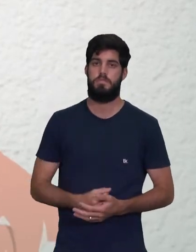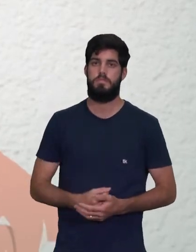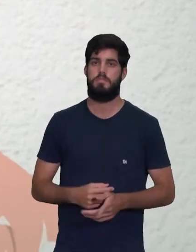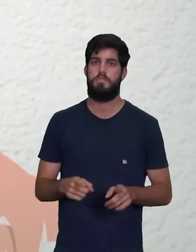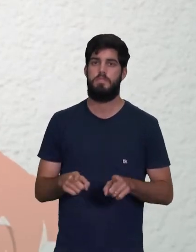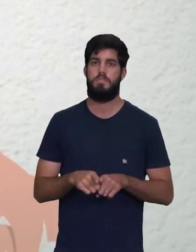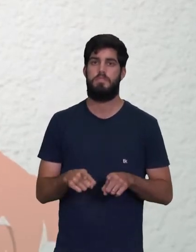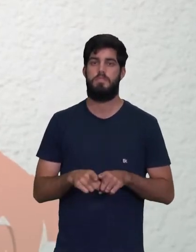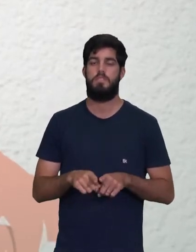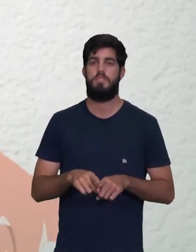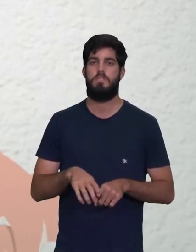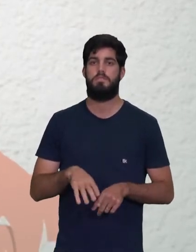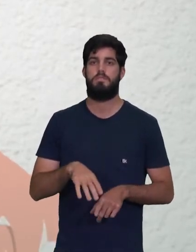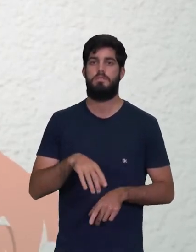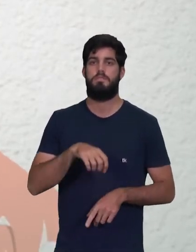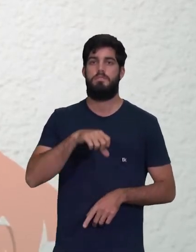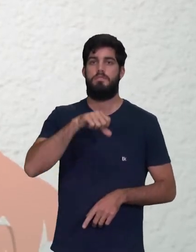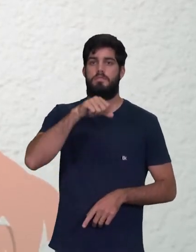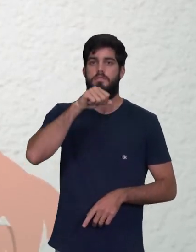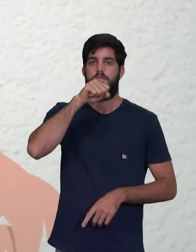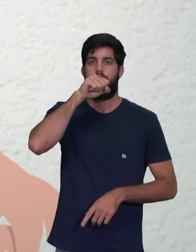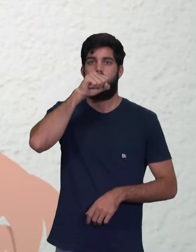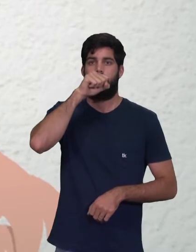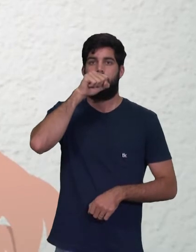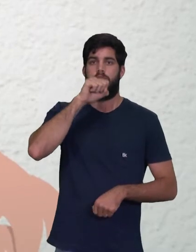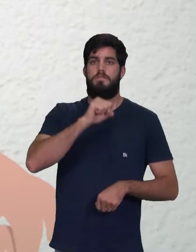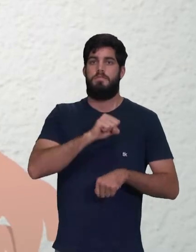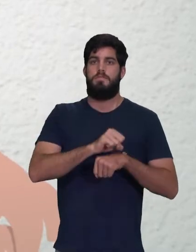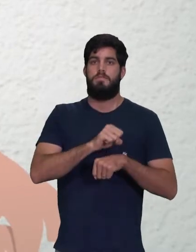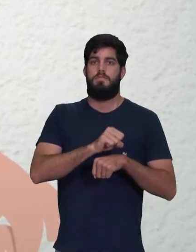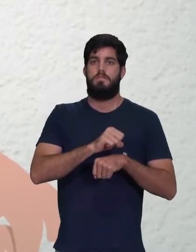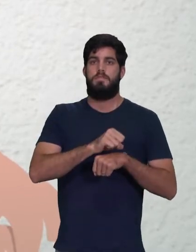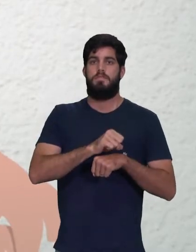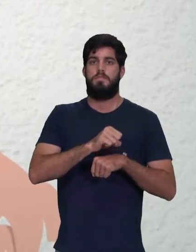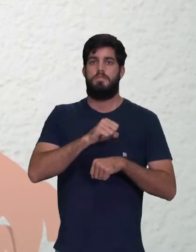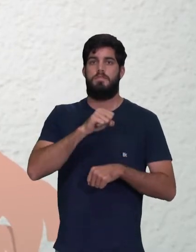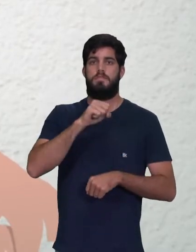Inspire. Segure um pouquinho.